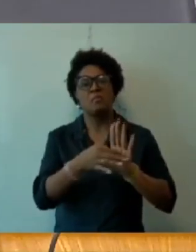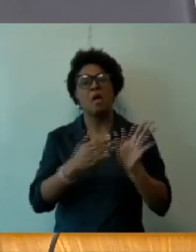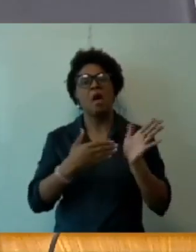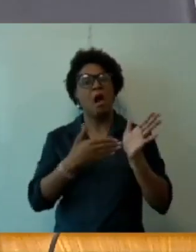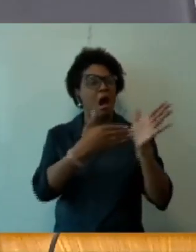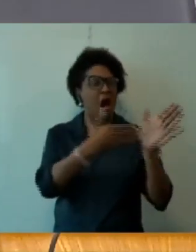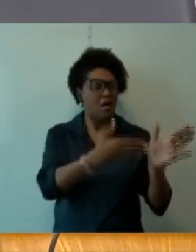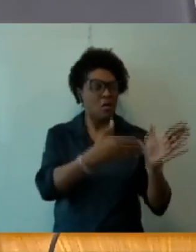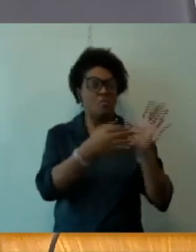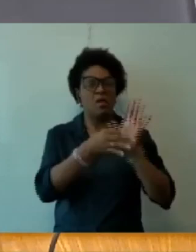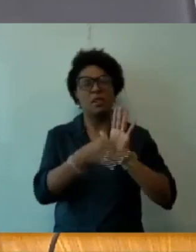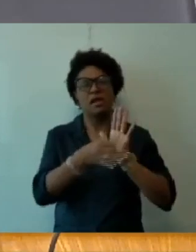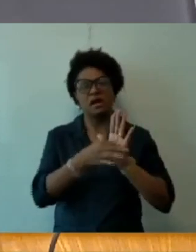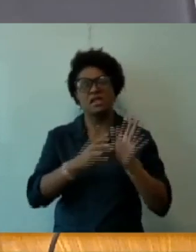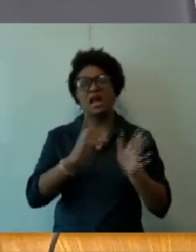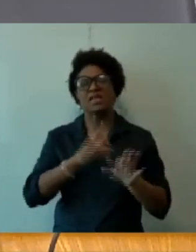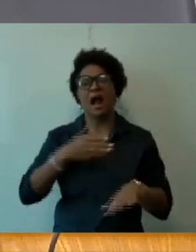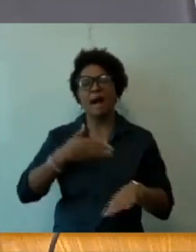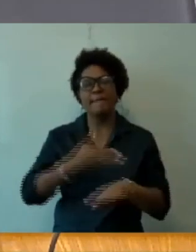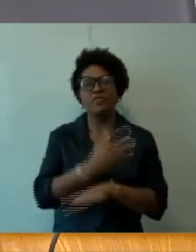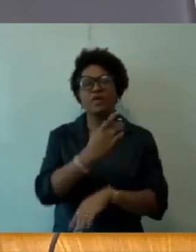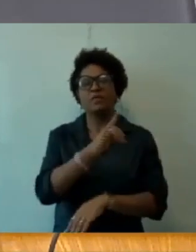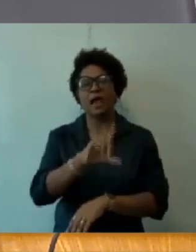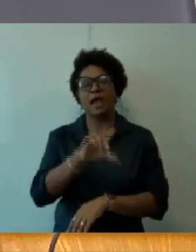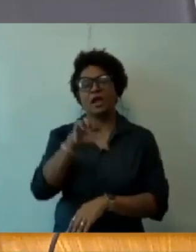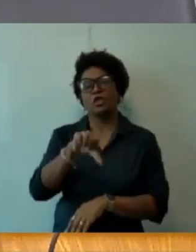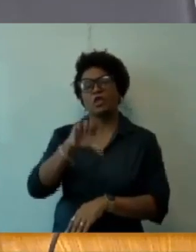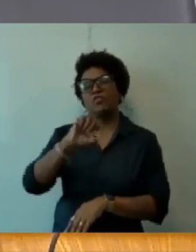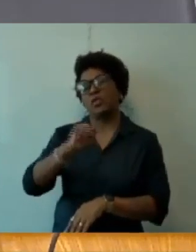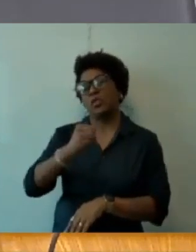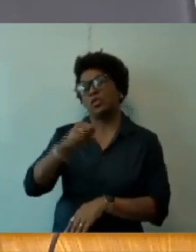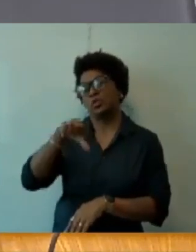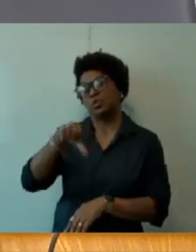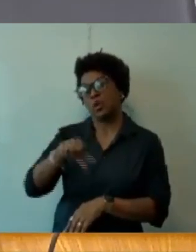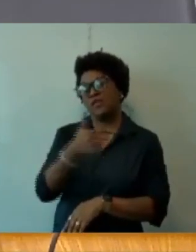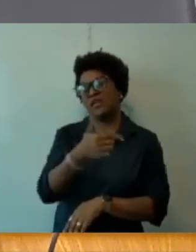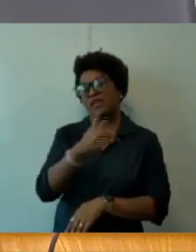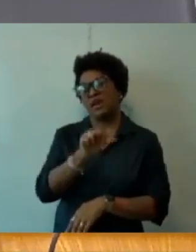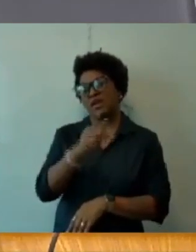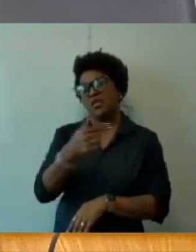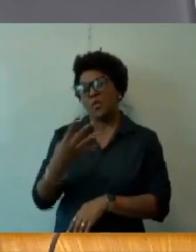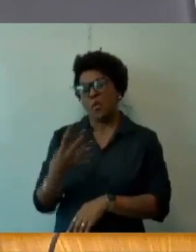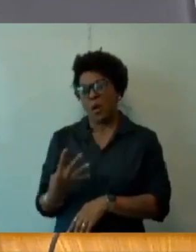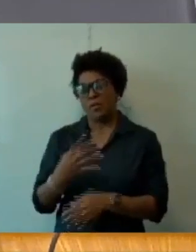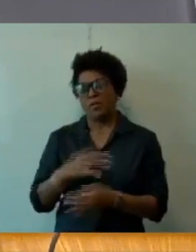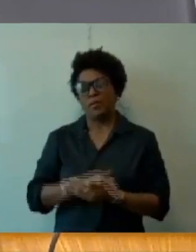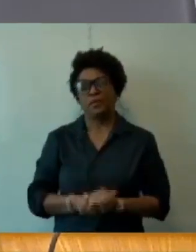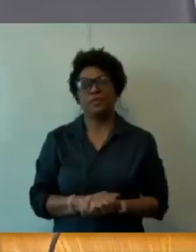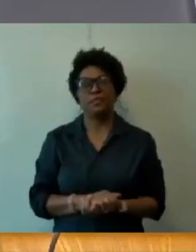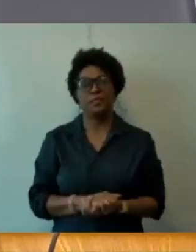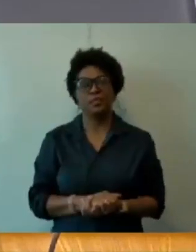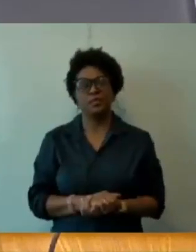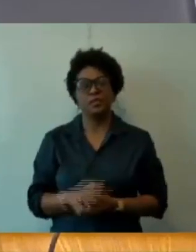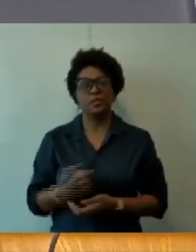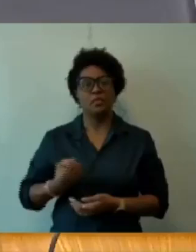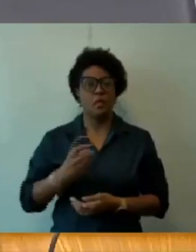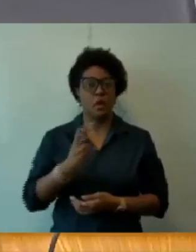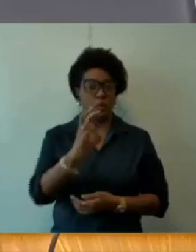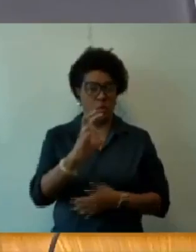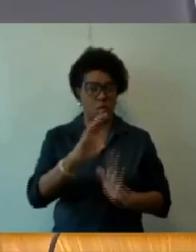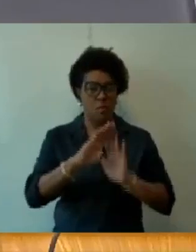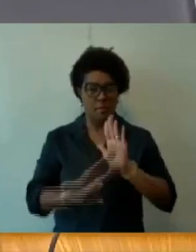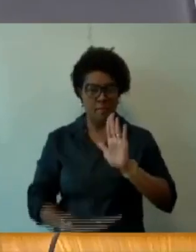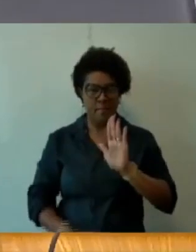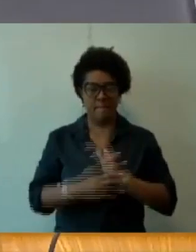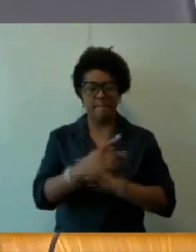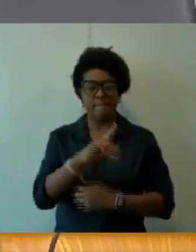fica aprovado o parecer do PL 989, barra 2024. Vamos para o item 5 da pauta. É o projeto de lei